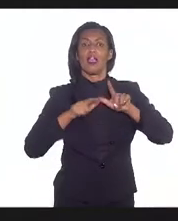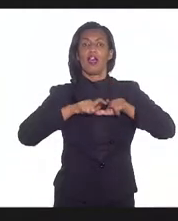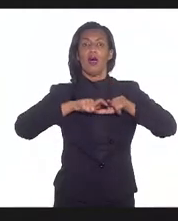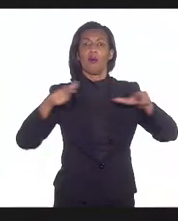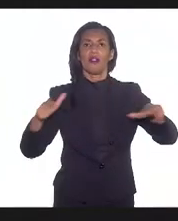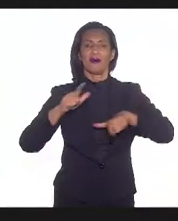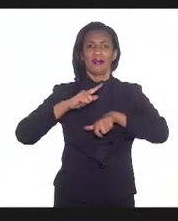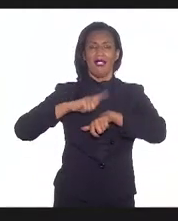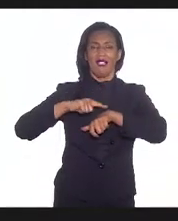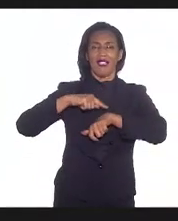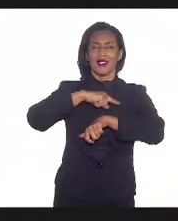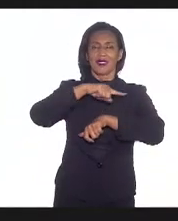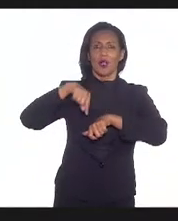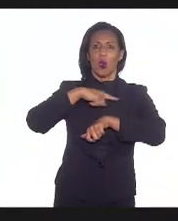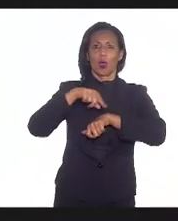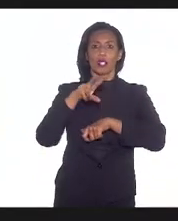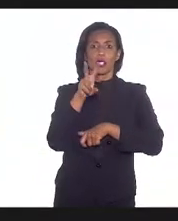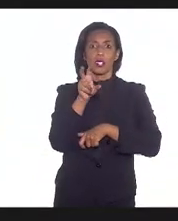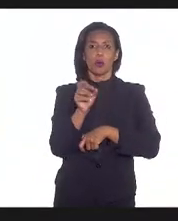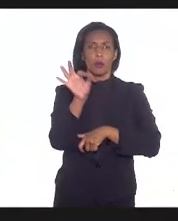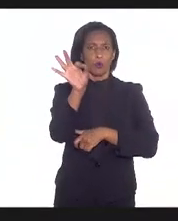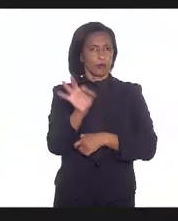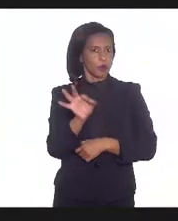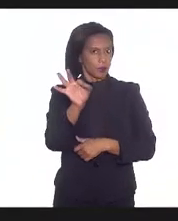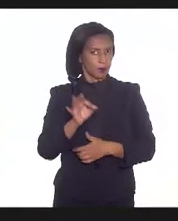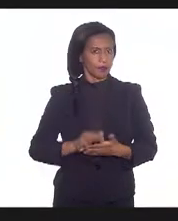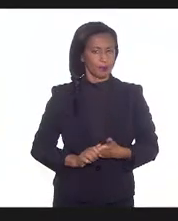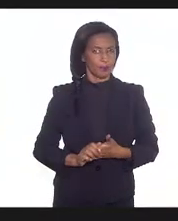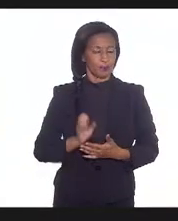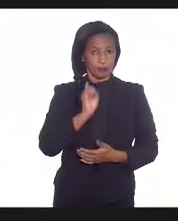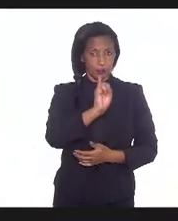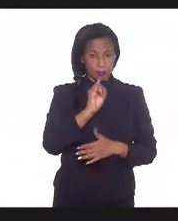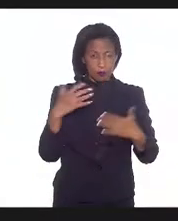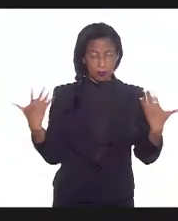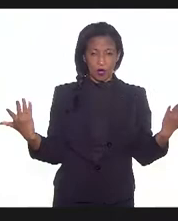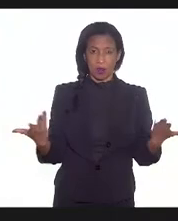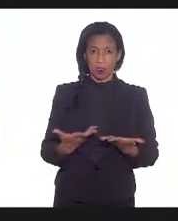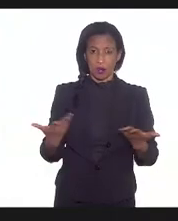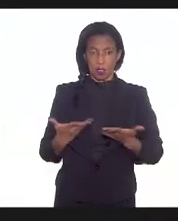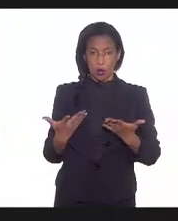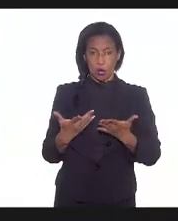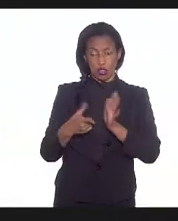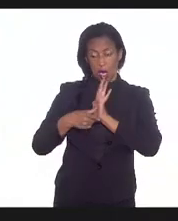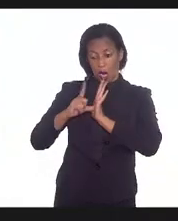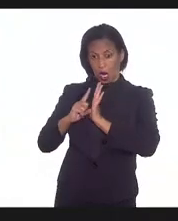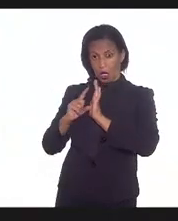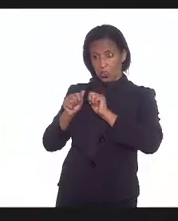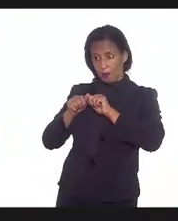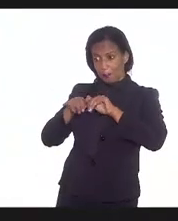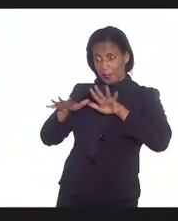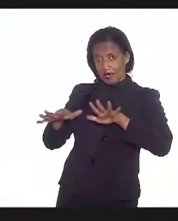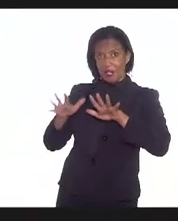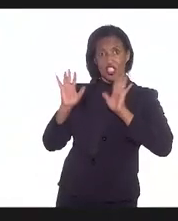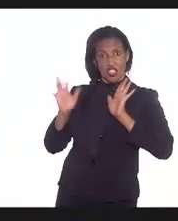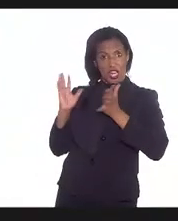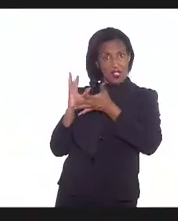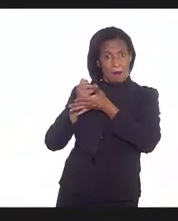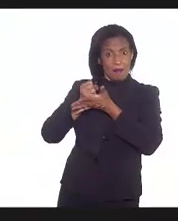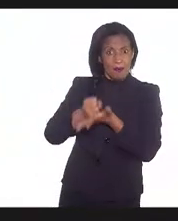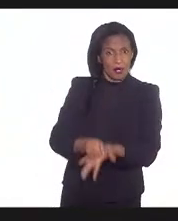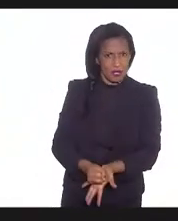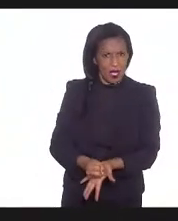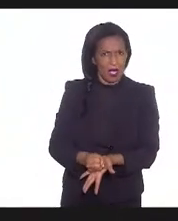jornada em 50%. Se hoje, se sem a pandemia já existe uma sobrecarga grande,